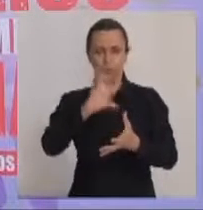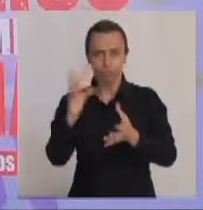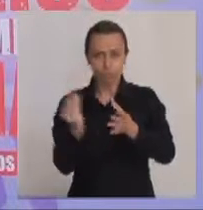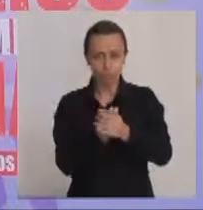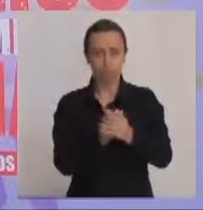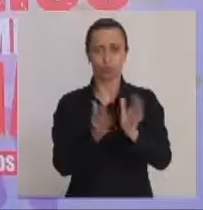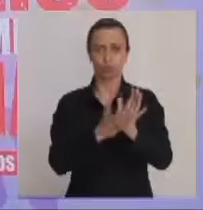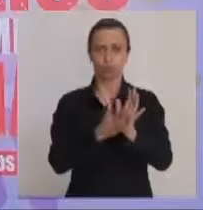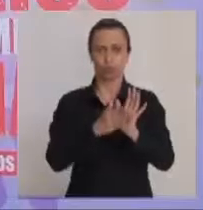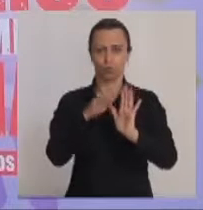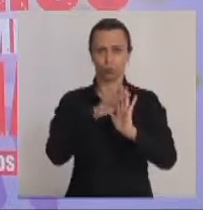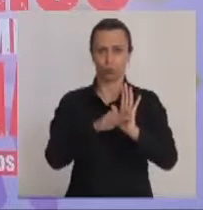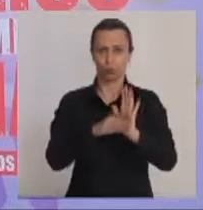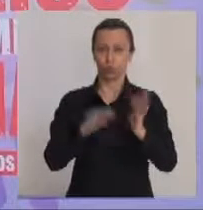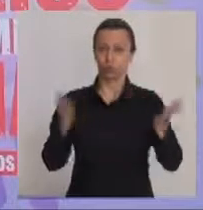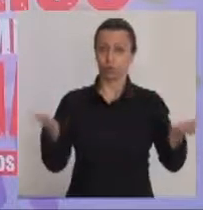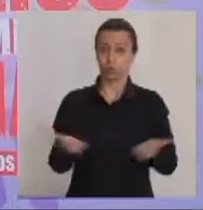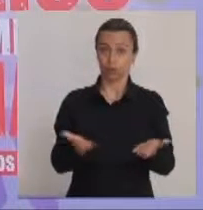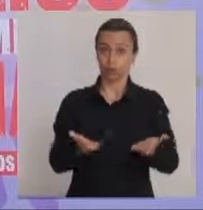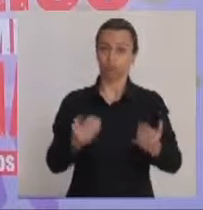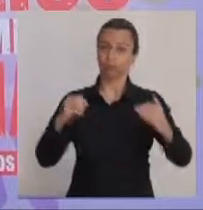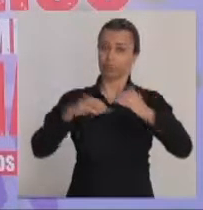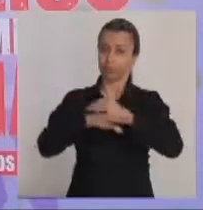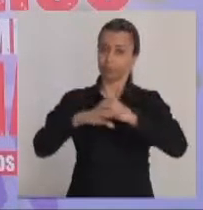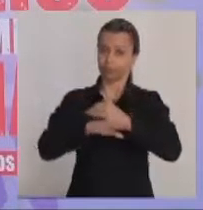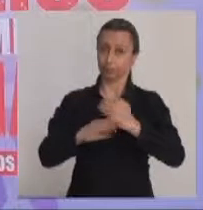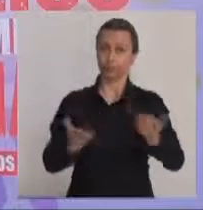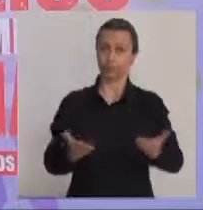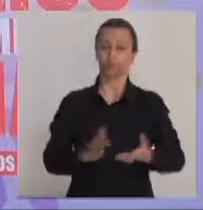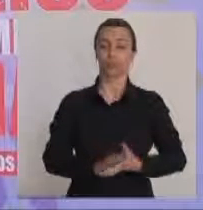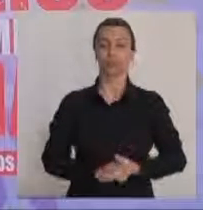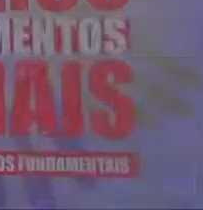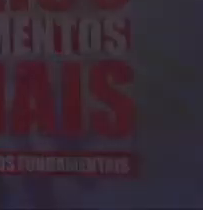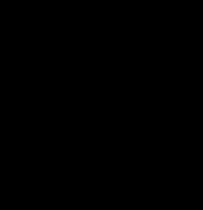inserido nessas políticas que atualmente estão na cidade.